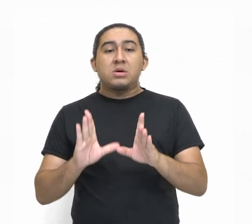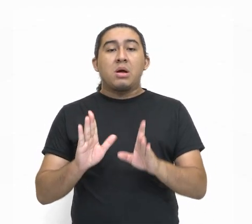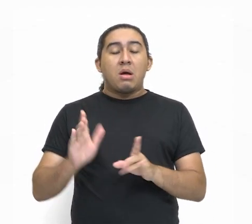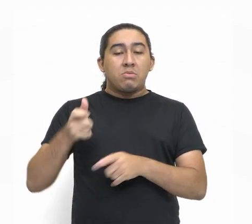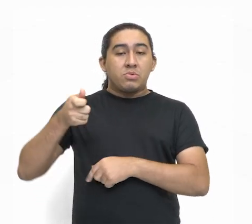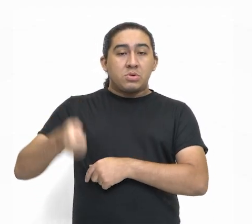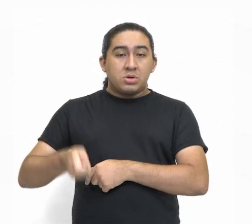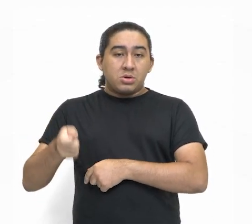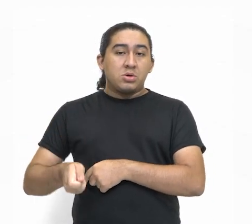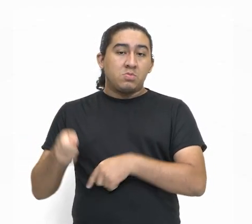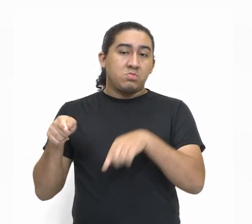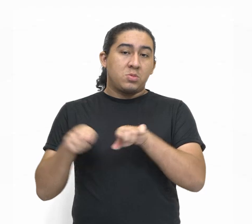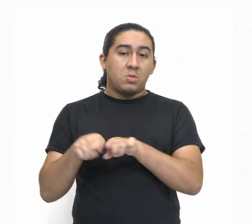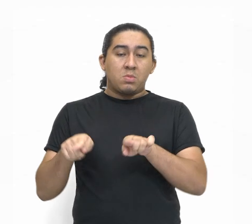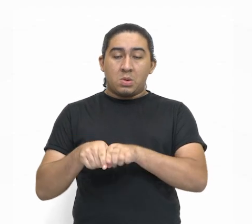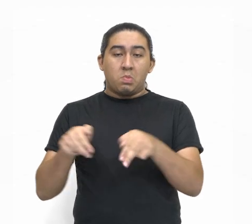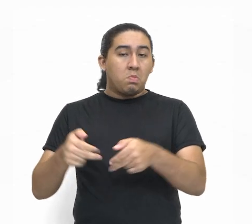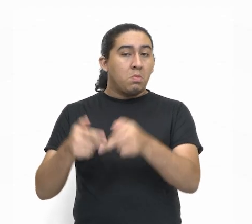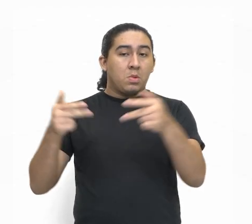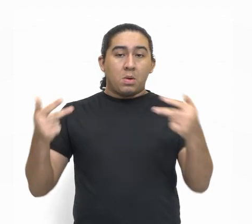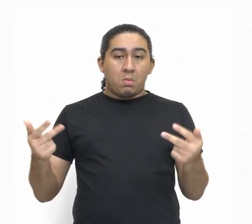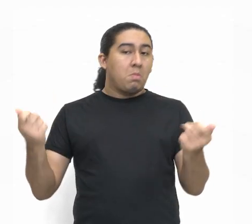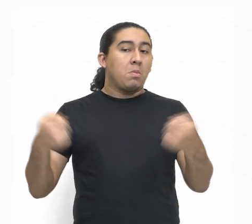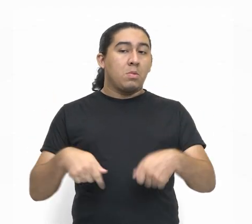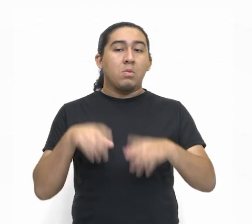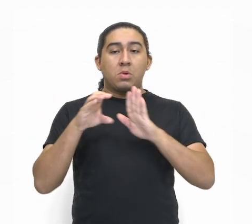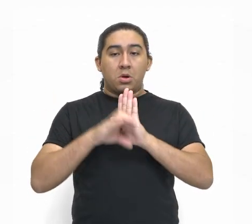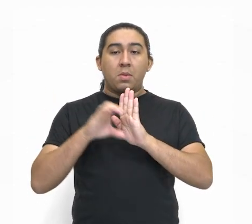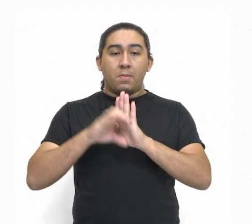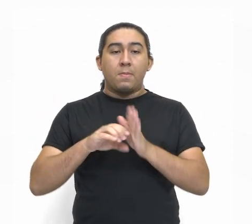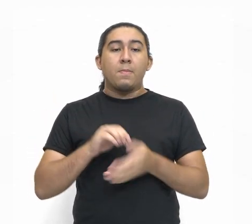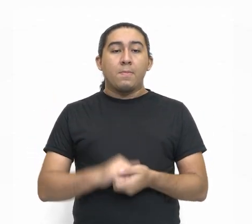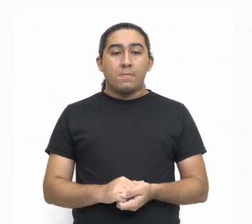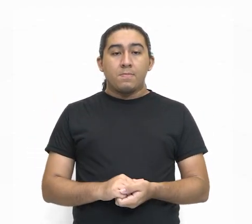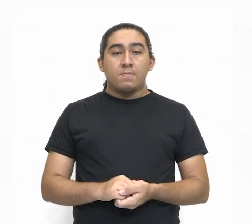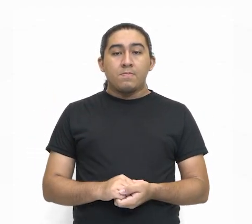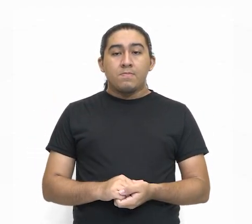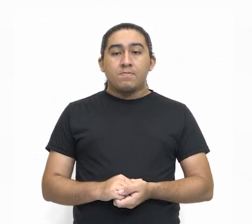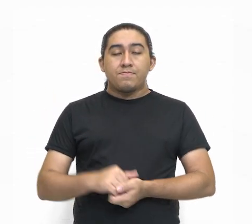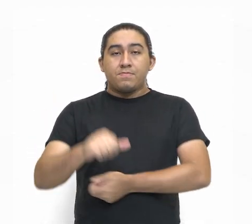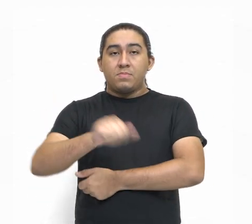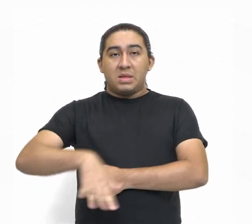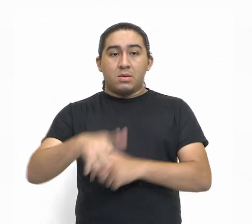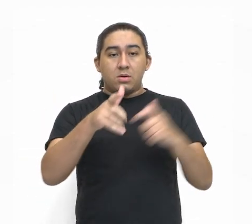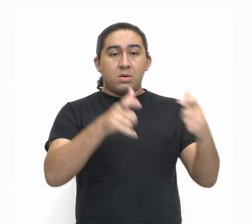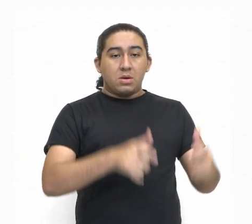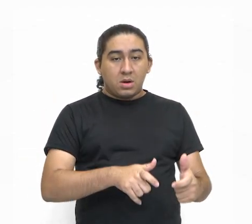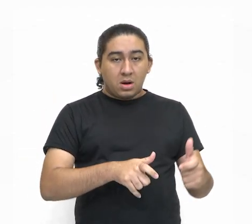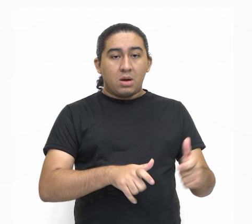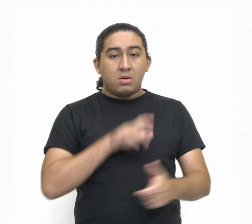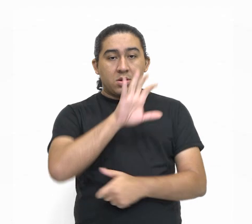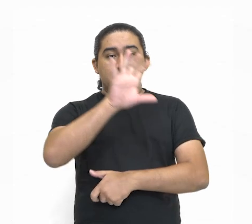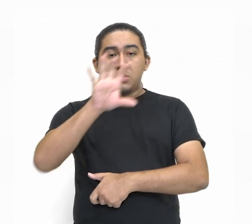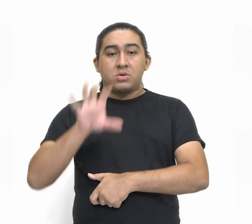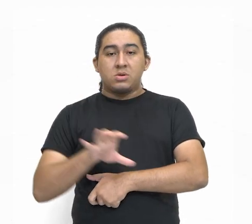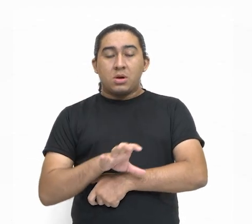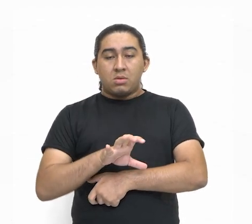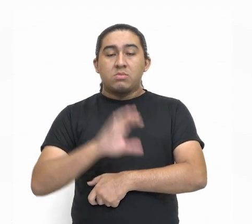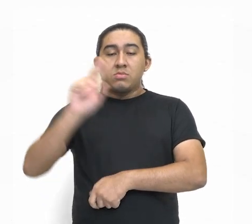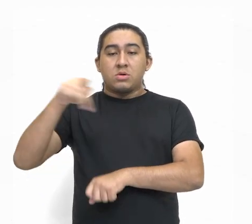o autoritarismo, o patrimonialismo, populismo e etc. Em âmbito local, regional,